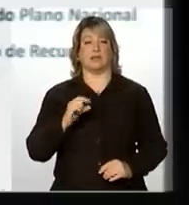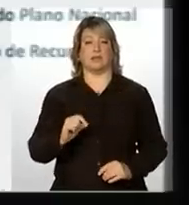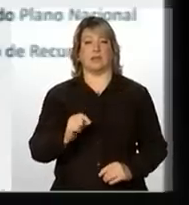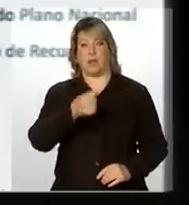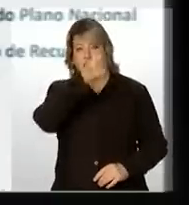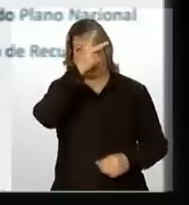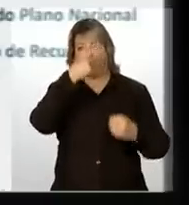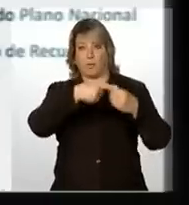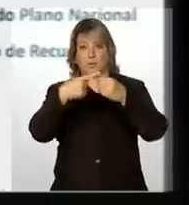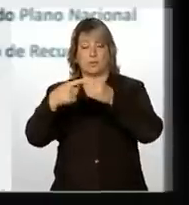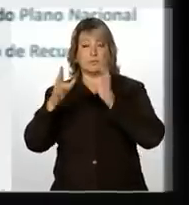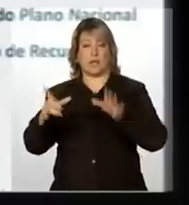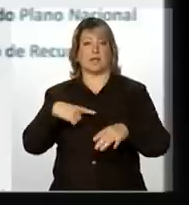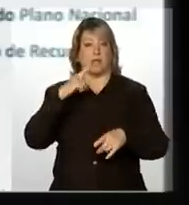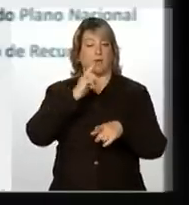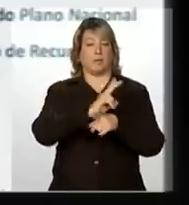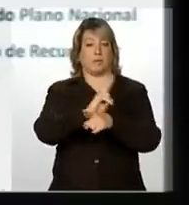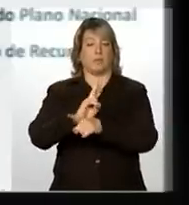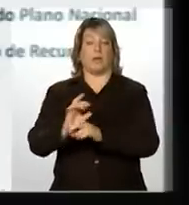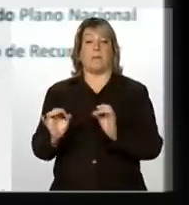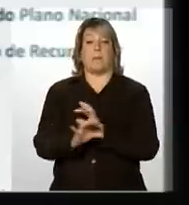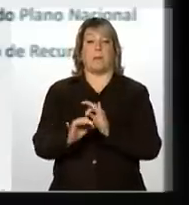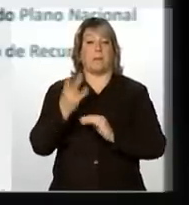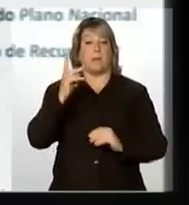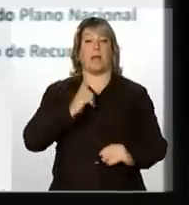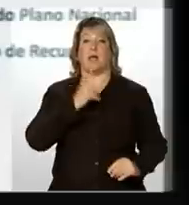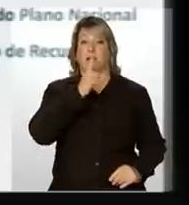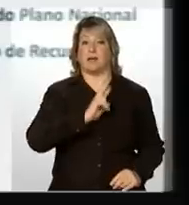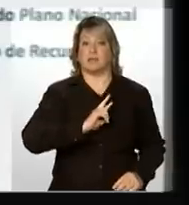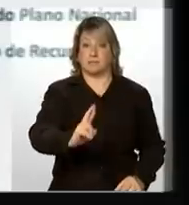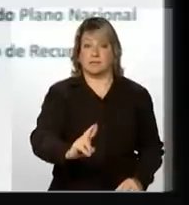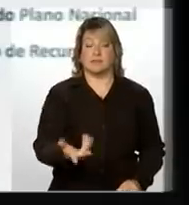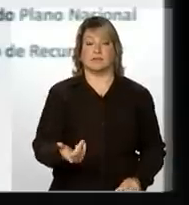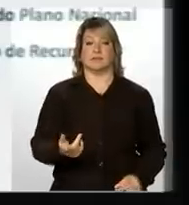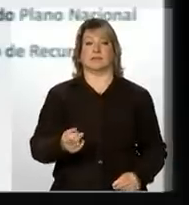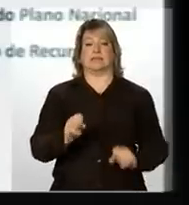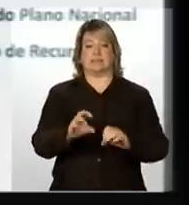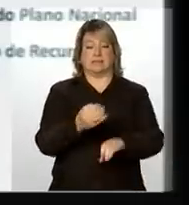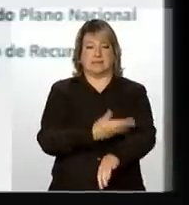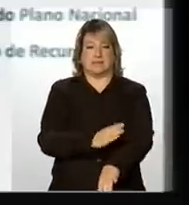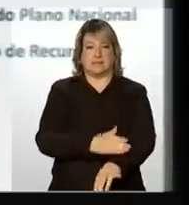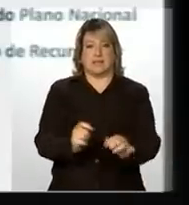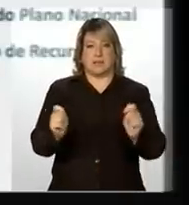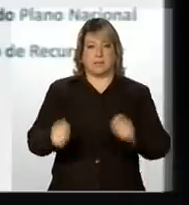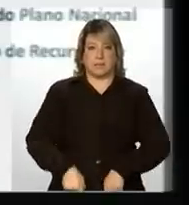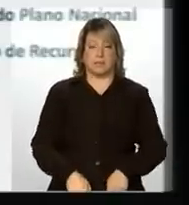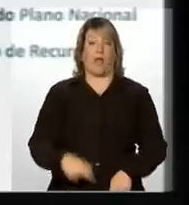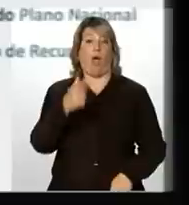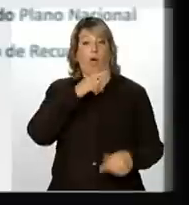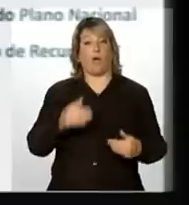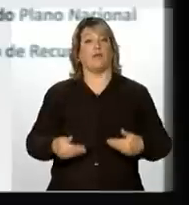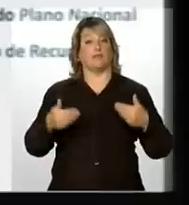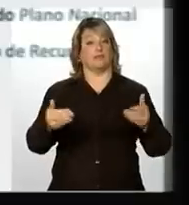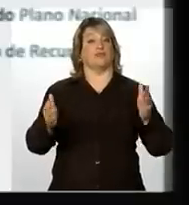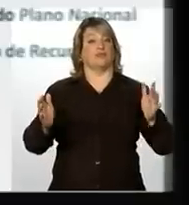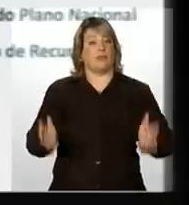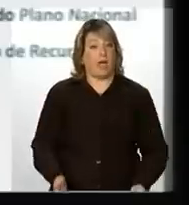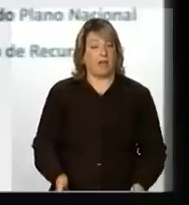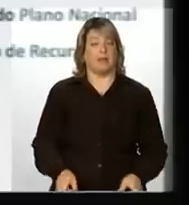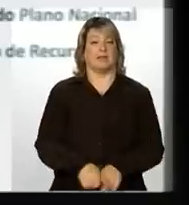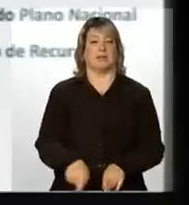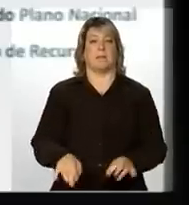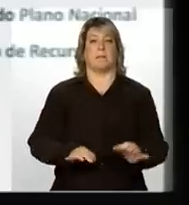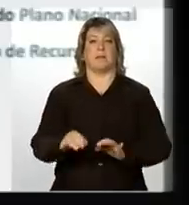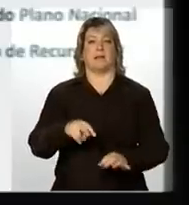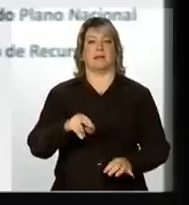municípios monitorados, preparação para a resposta, as capacitações, os avanços já conseguidos do Plano Nacional